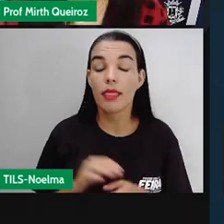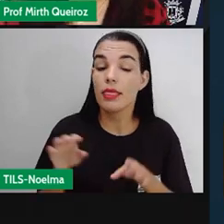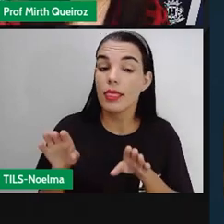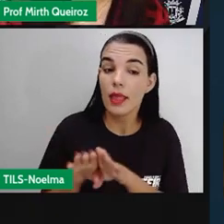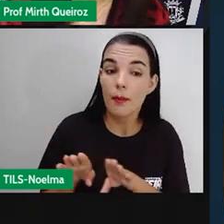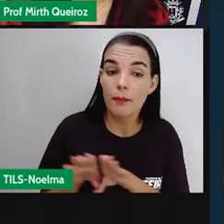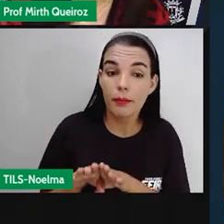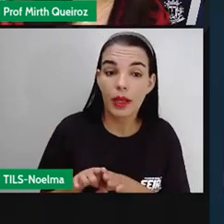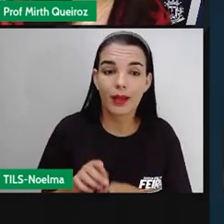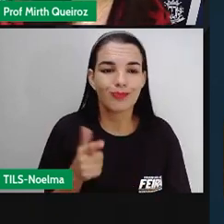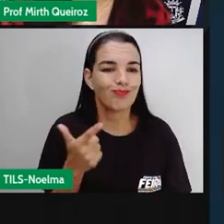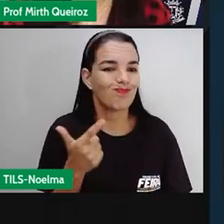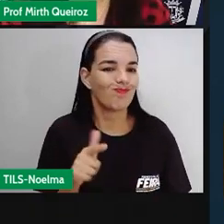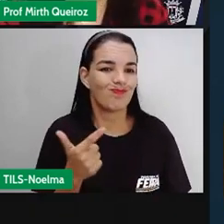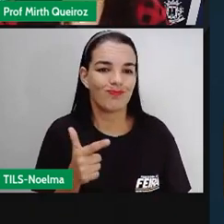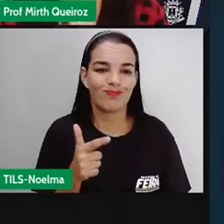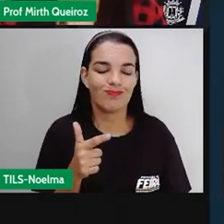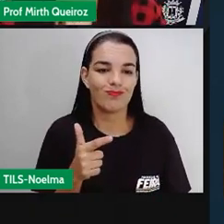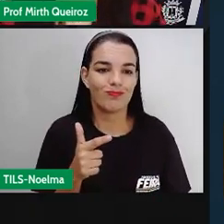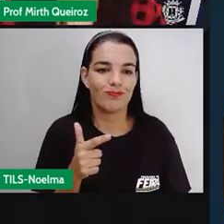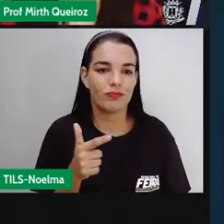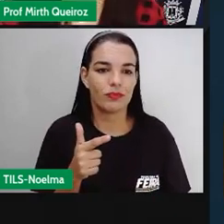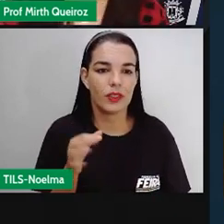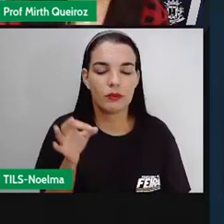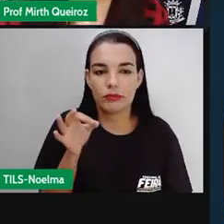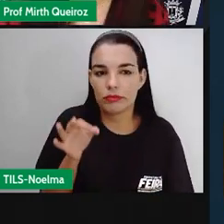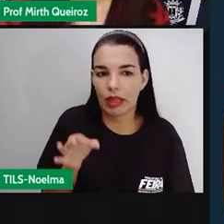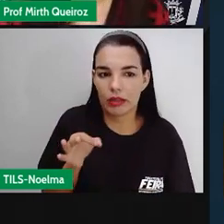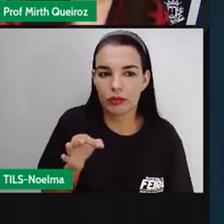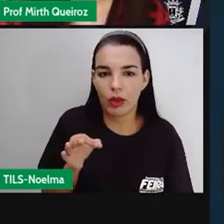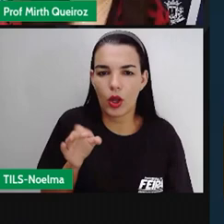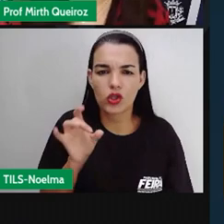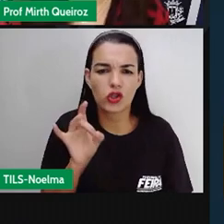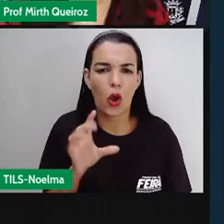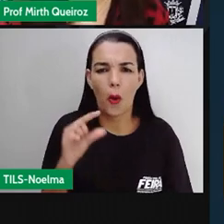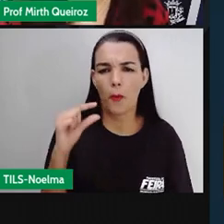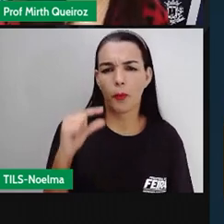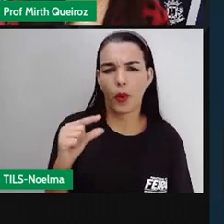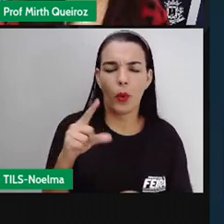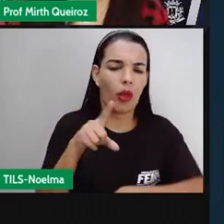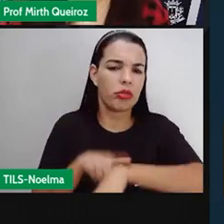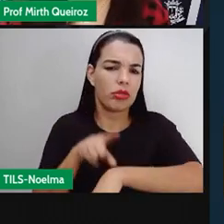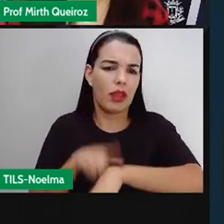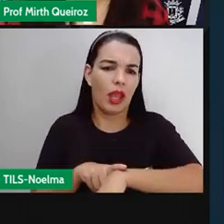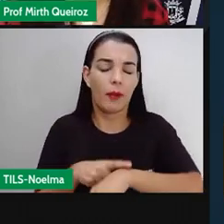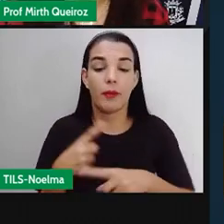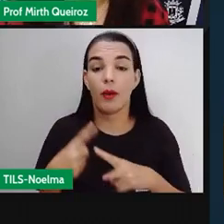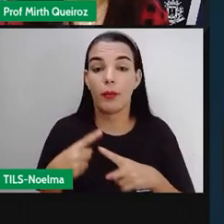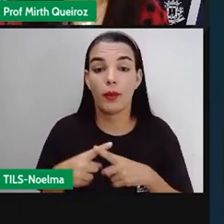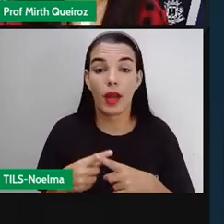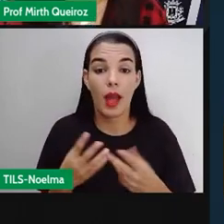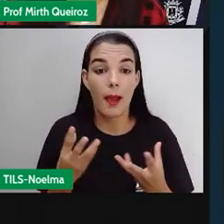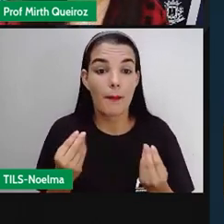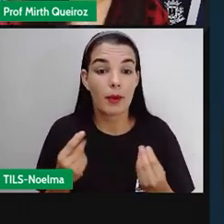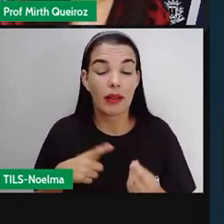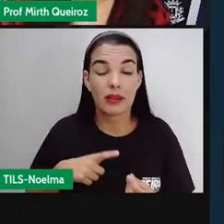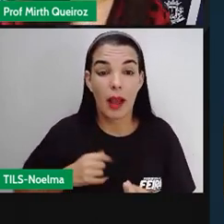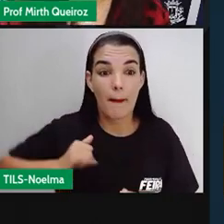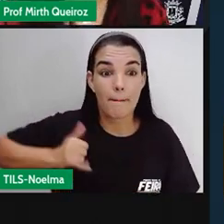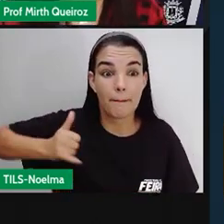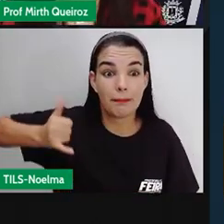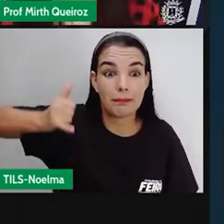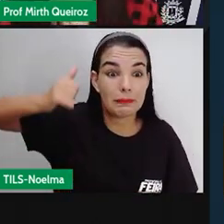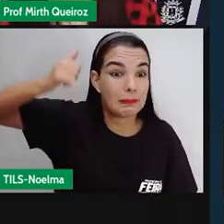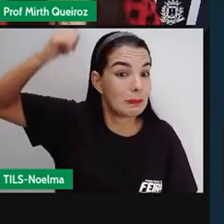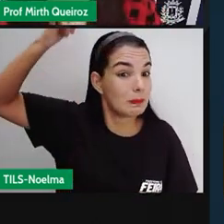não deu certo, deu certo até certo momento, porque ao extrair aí se tinha muitos impostos, Se tinha